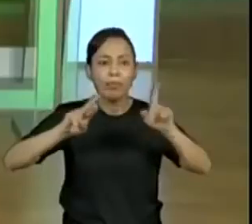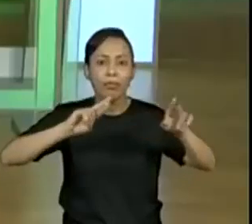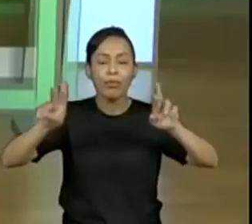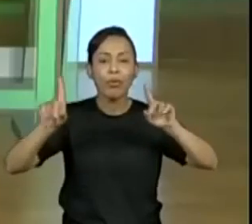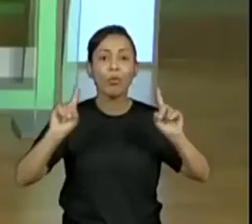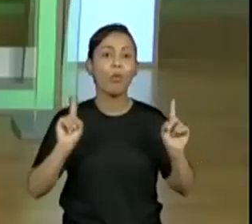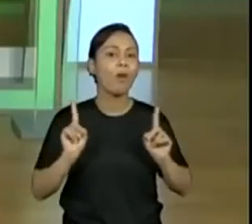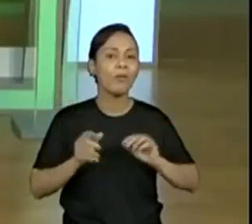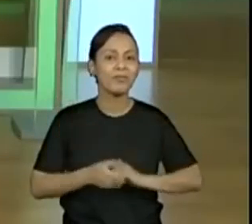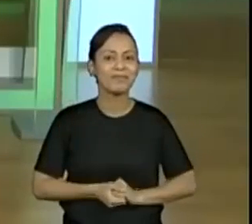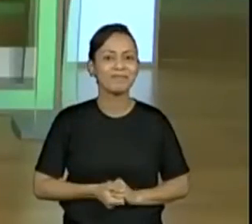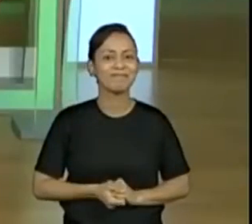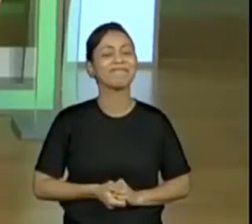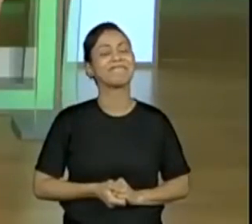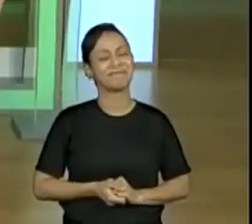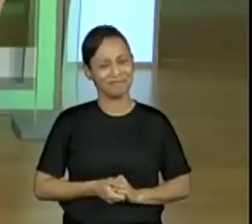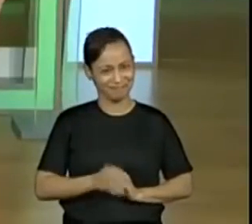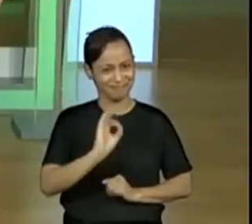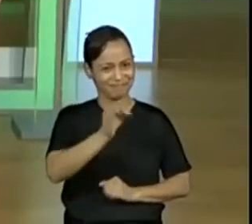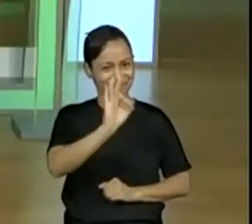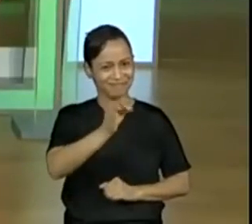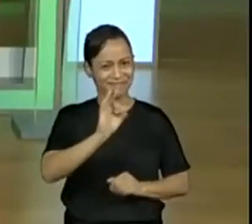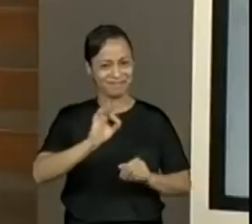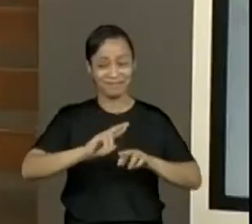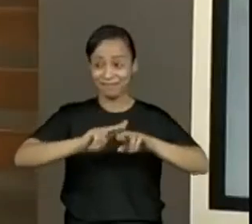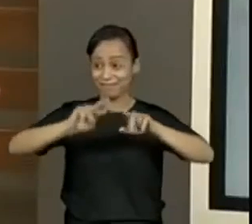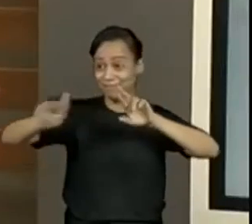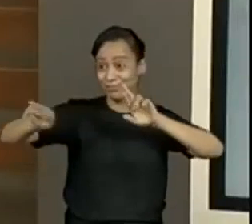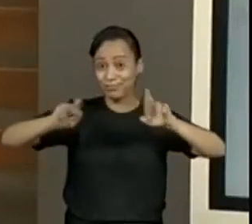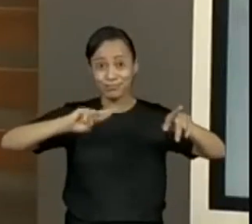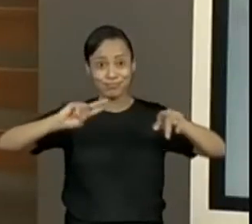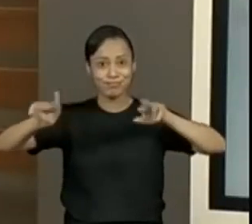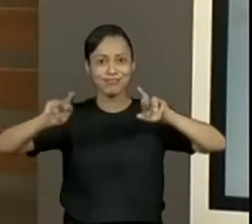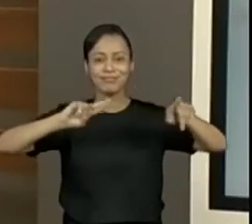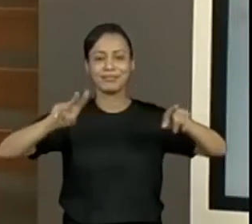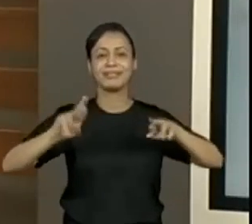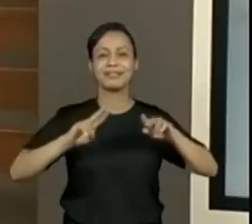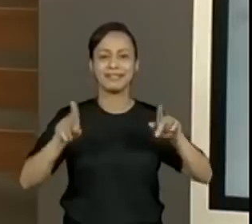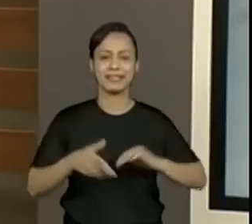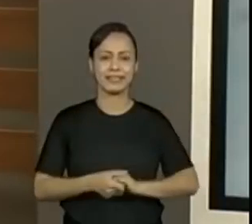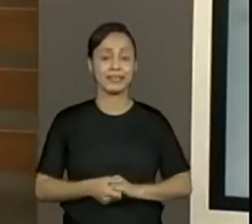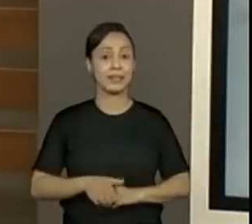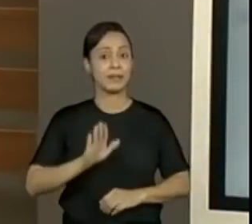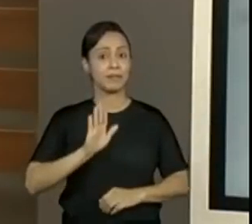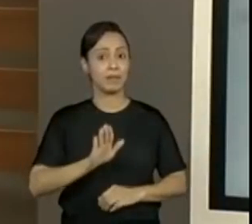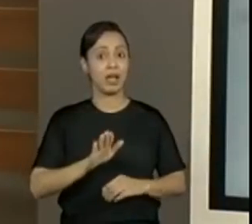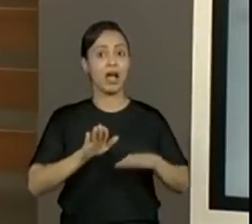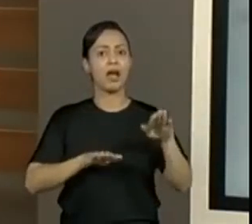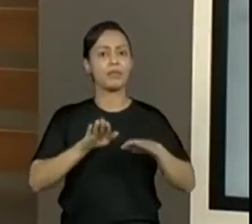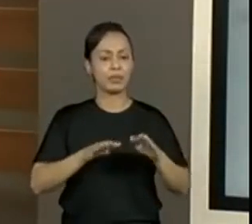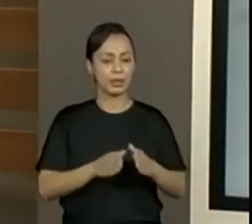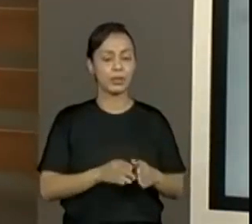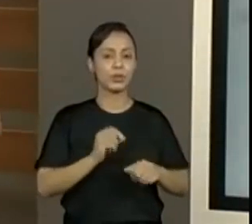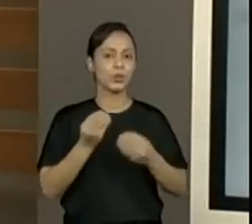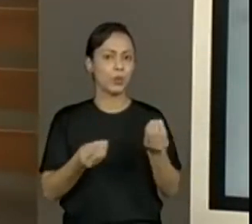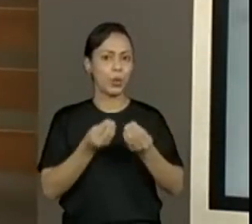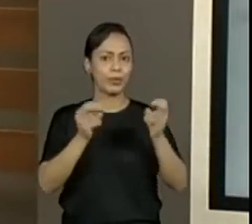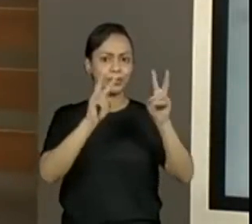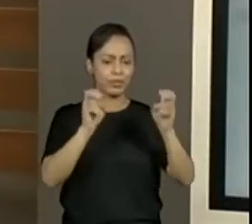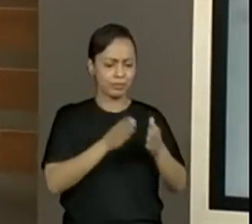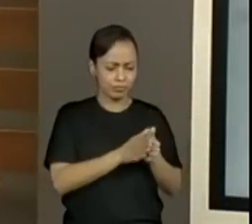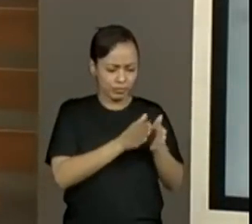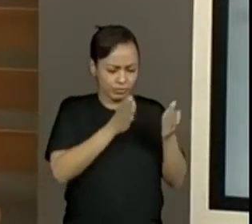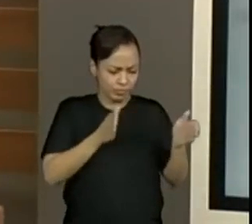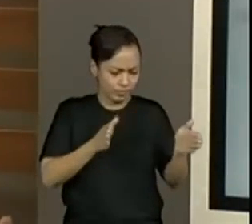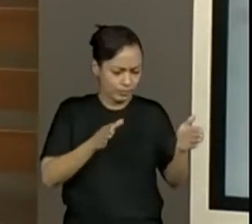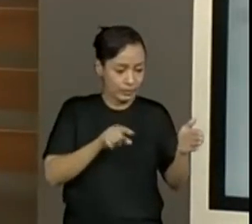vários, né, professora Ana Paula? Sim, a gente tem, e nesse período a gente tem alguns que são evidentes, tem conforme a época, é